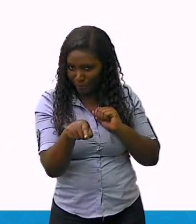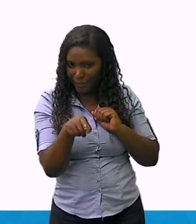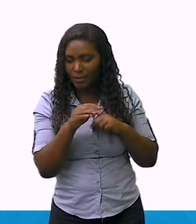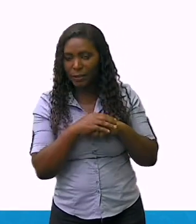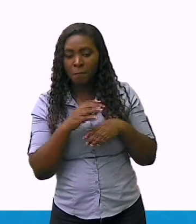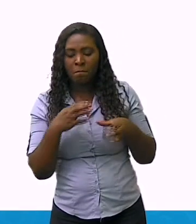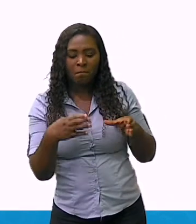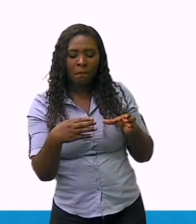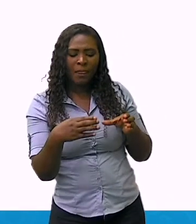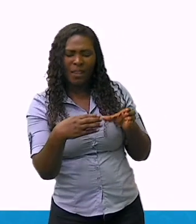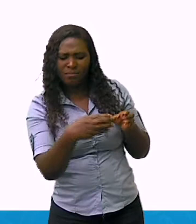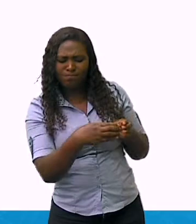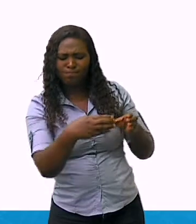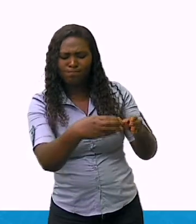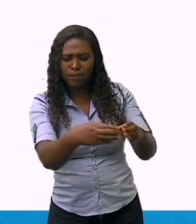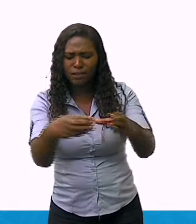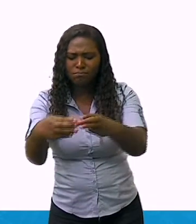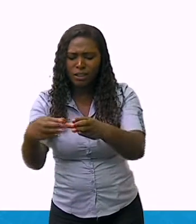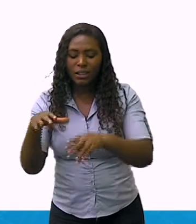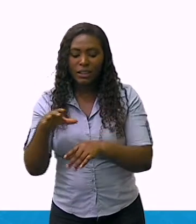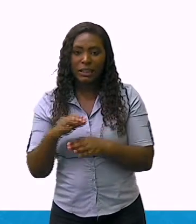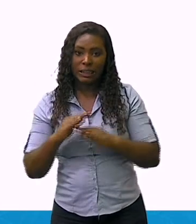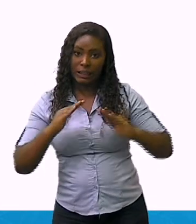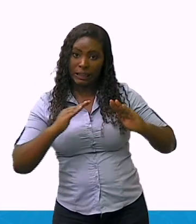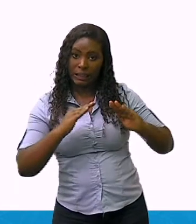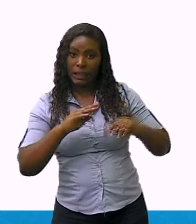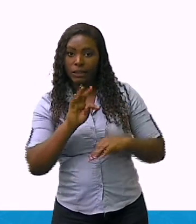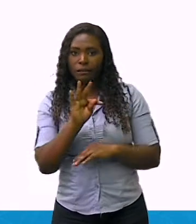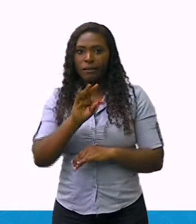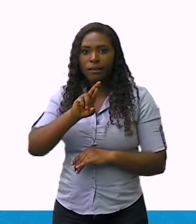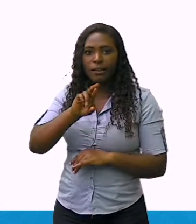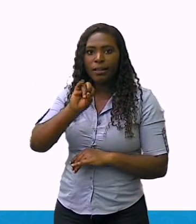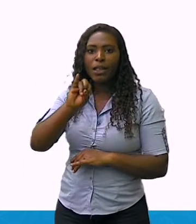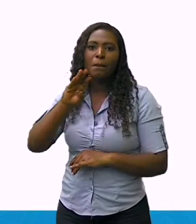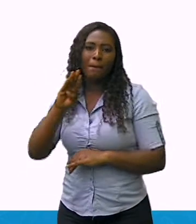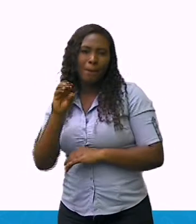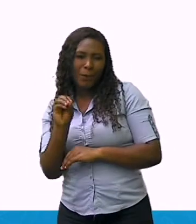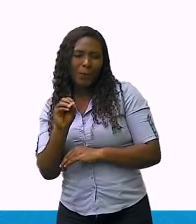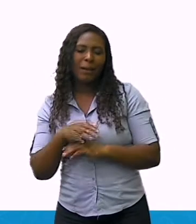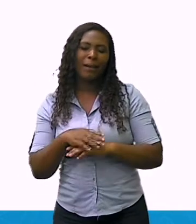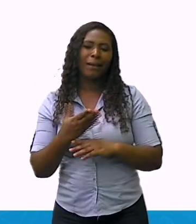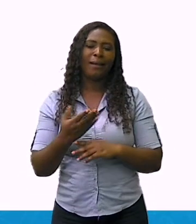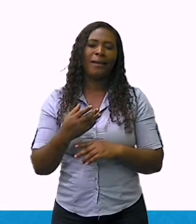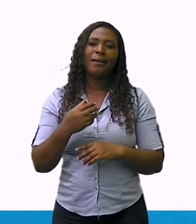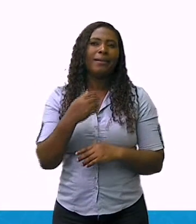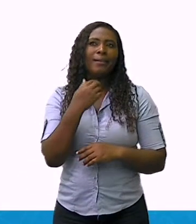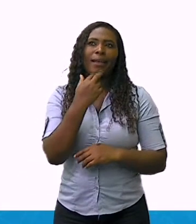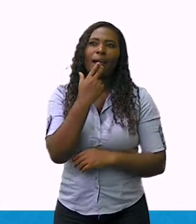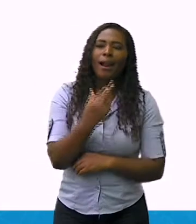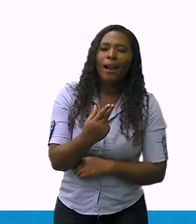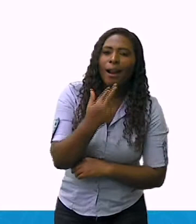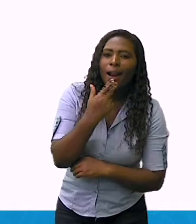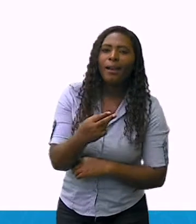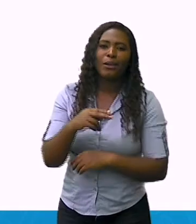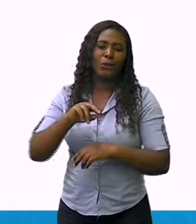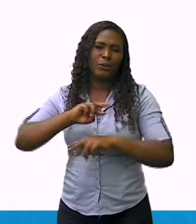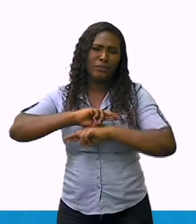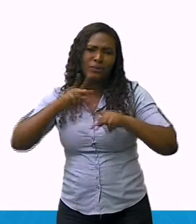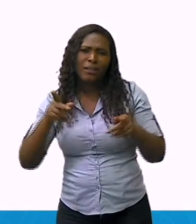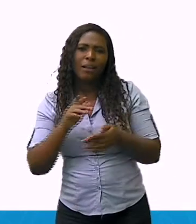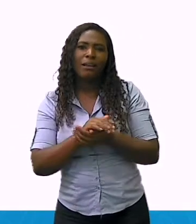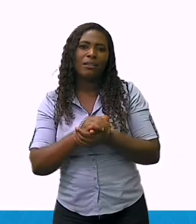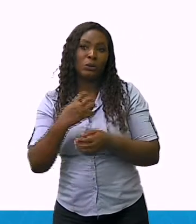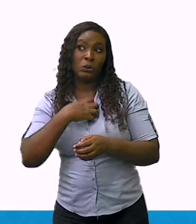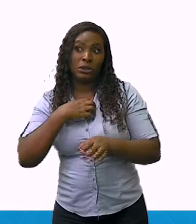regiões, cada um apresentando seu costume, sua língua, forma de organização diferente.